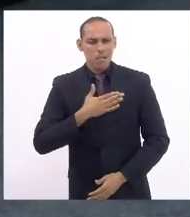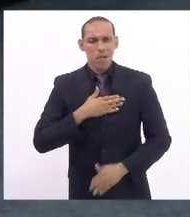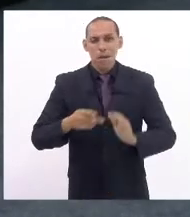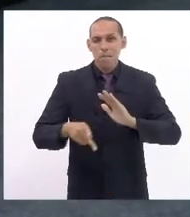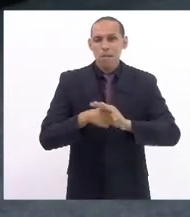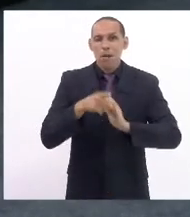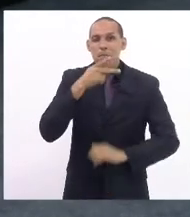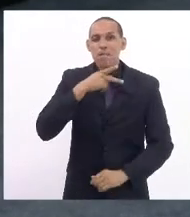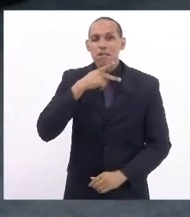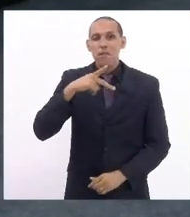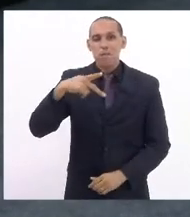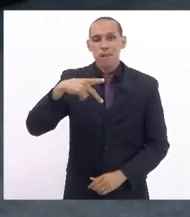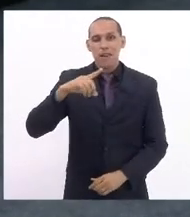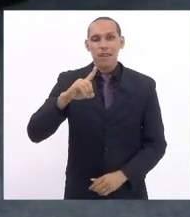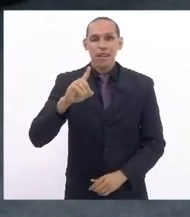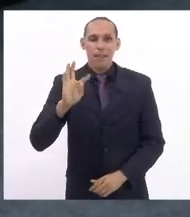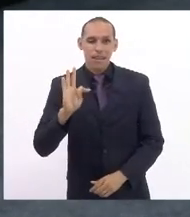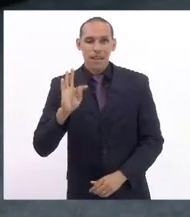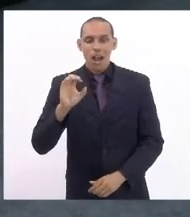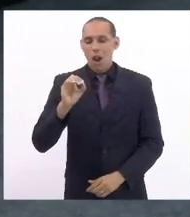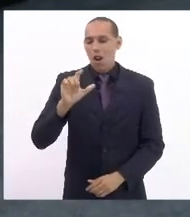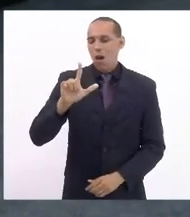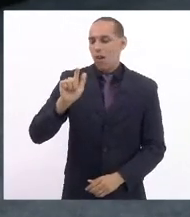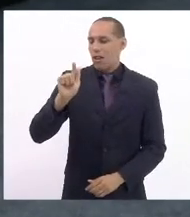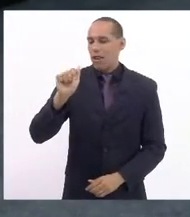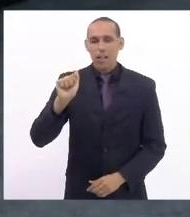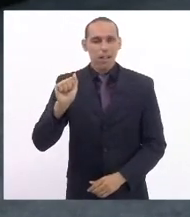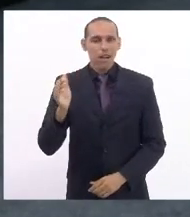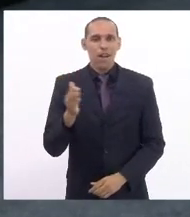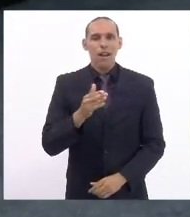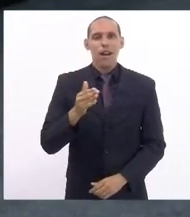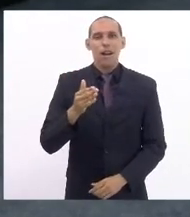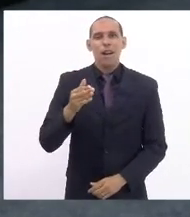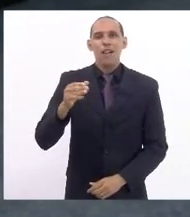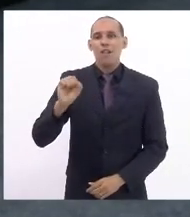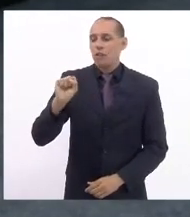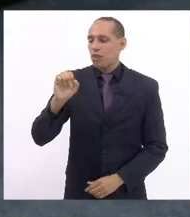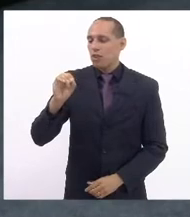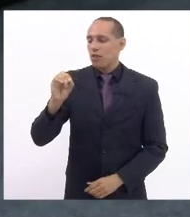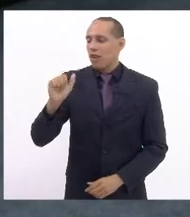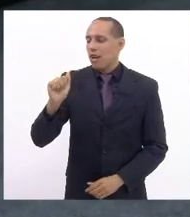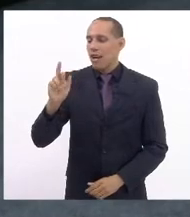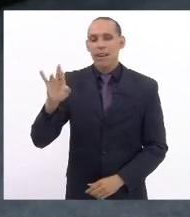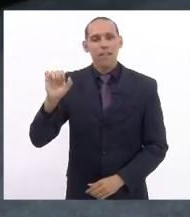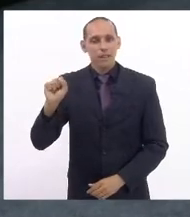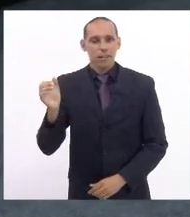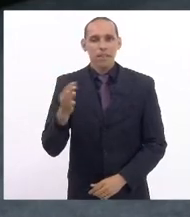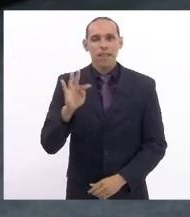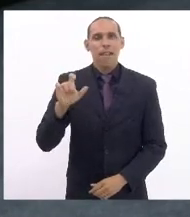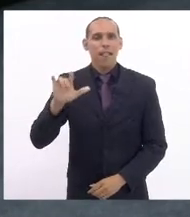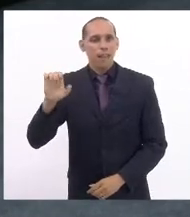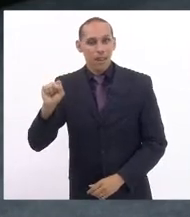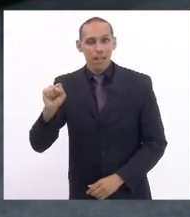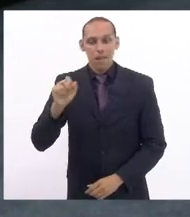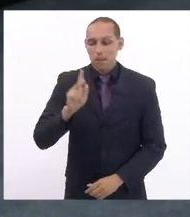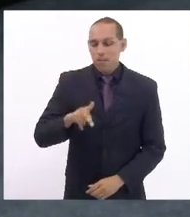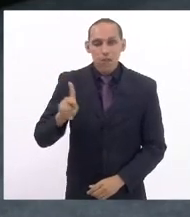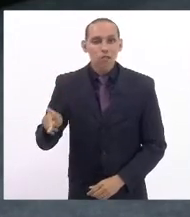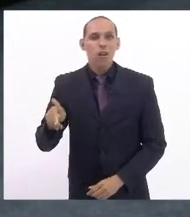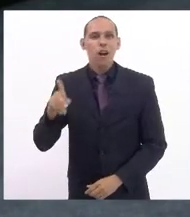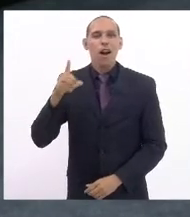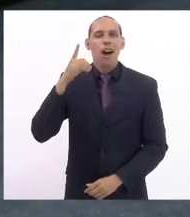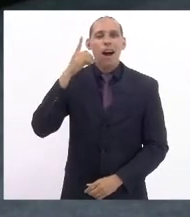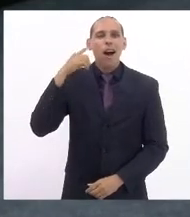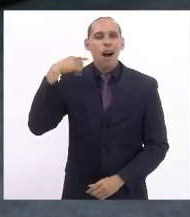falar aqui de Olga Mélia Soares Teles professora advogada defensora das